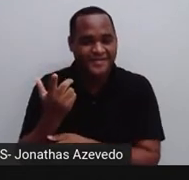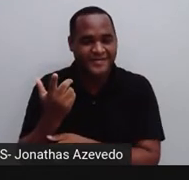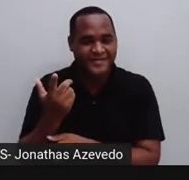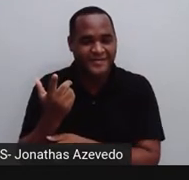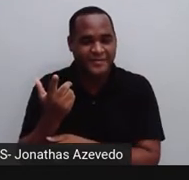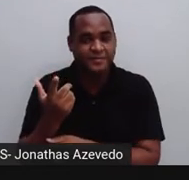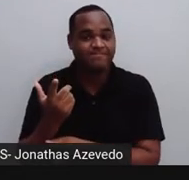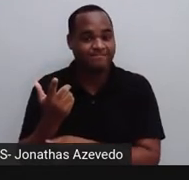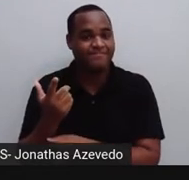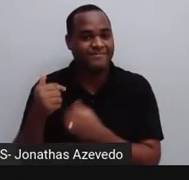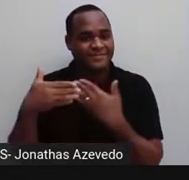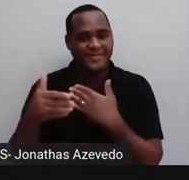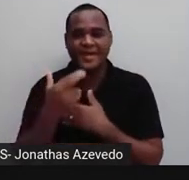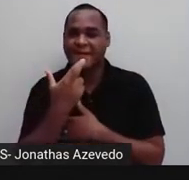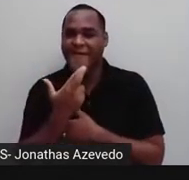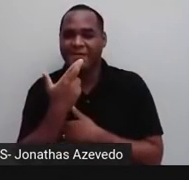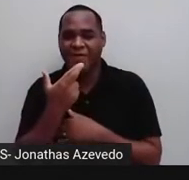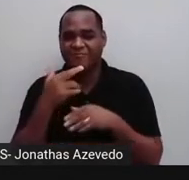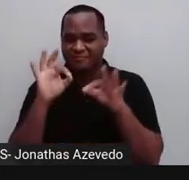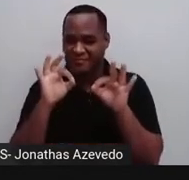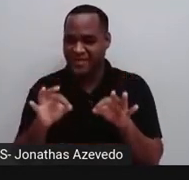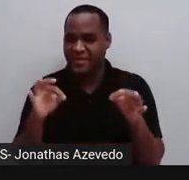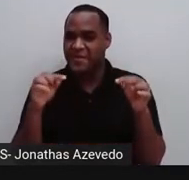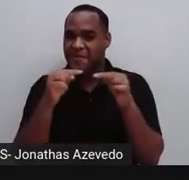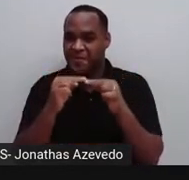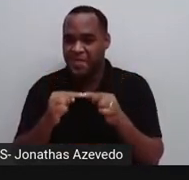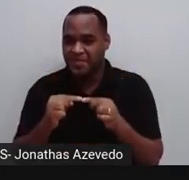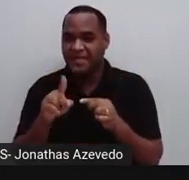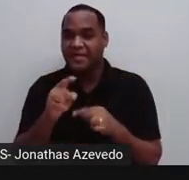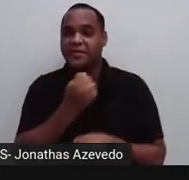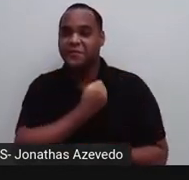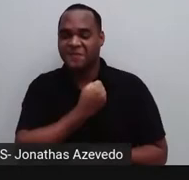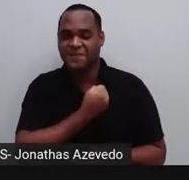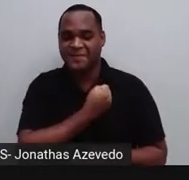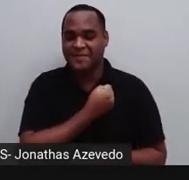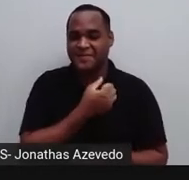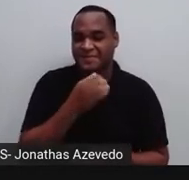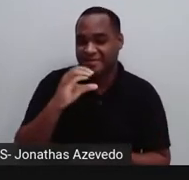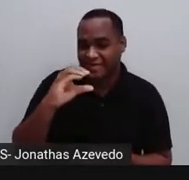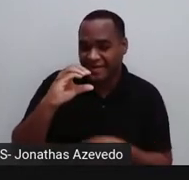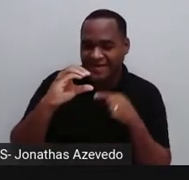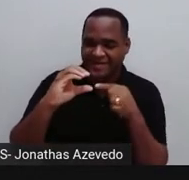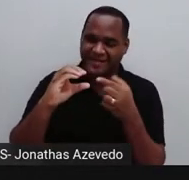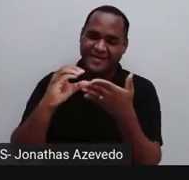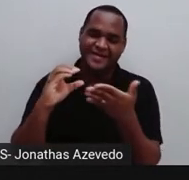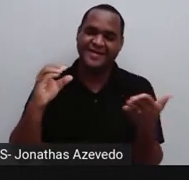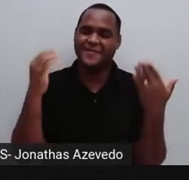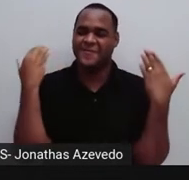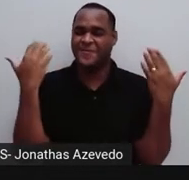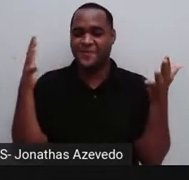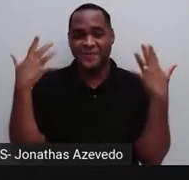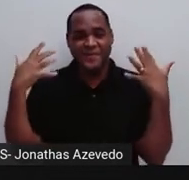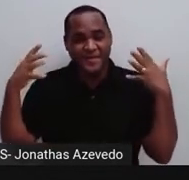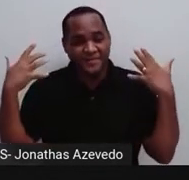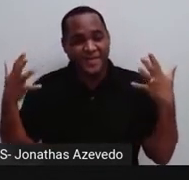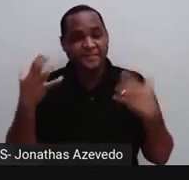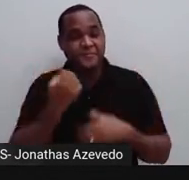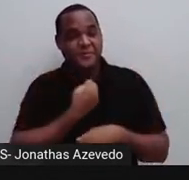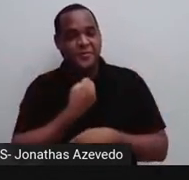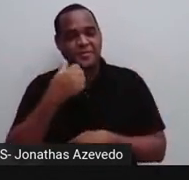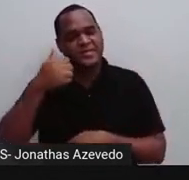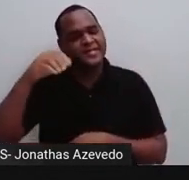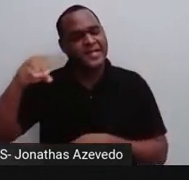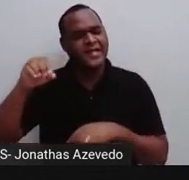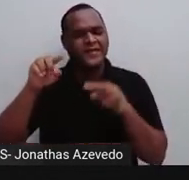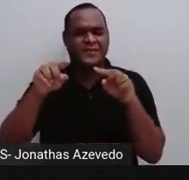Bom, a resposta correta está no item C parabéns nota dez para